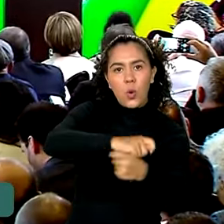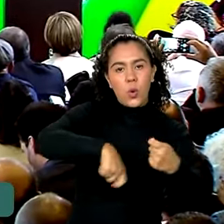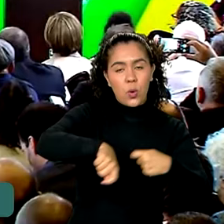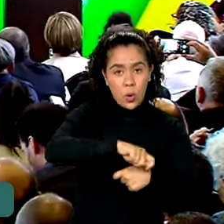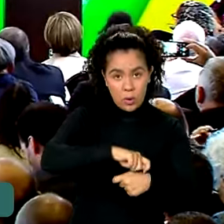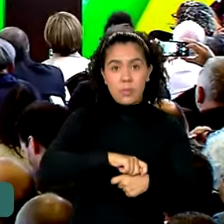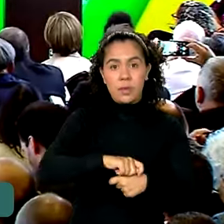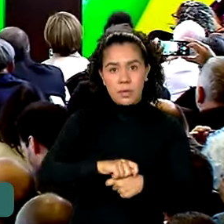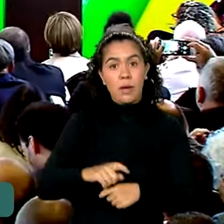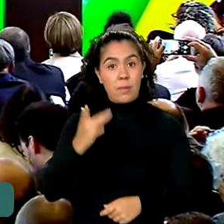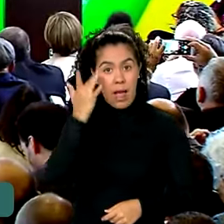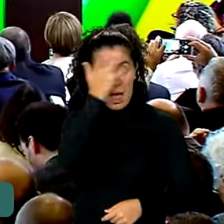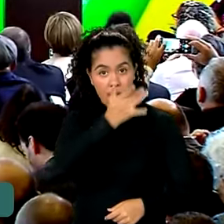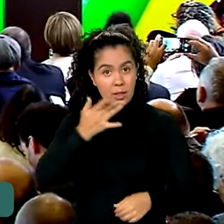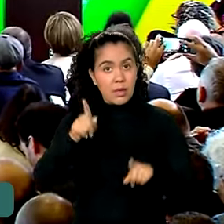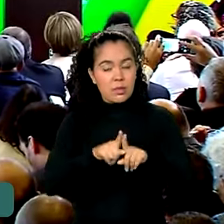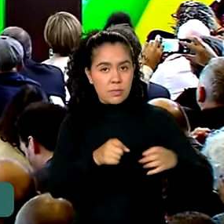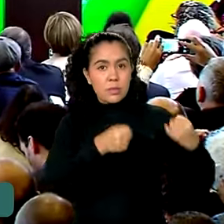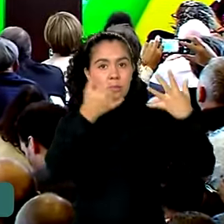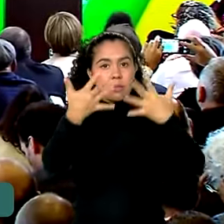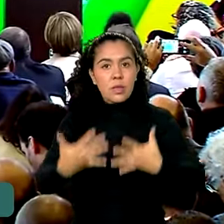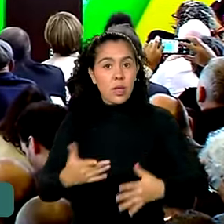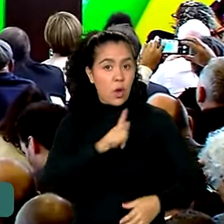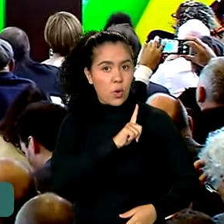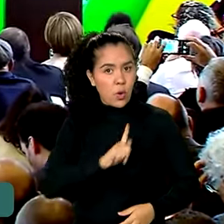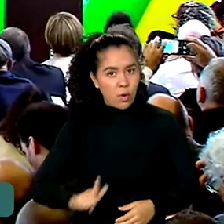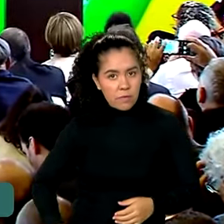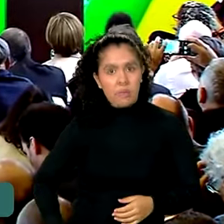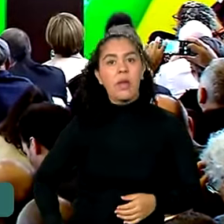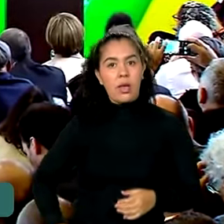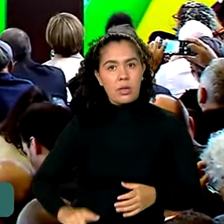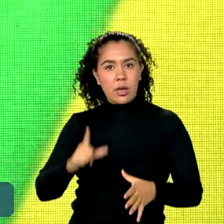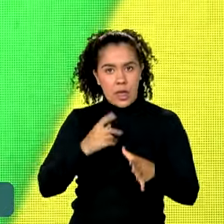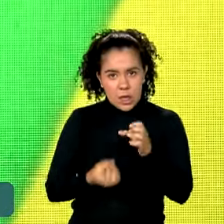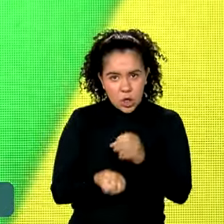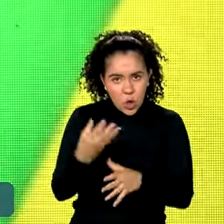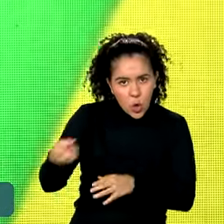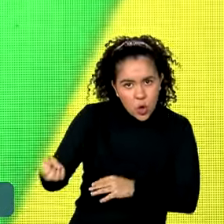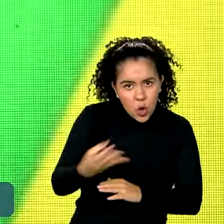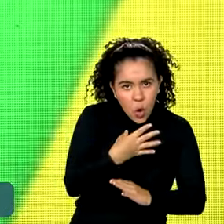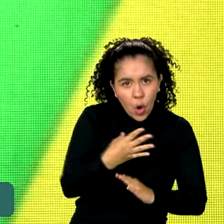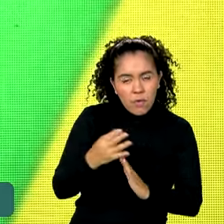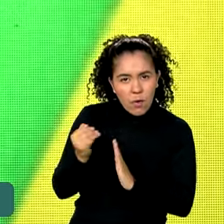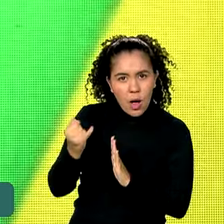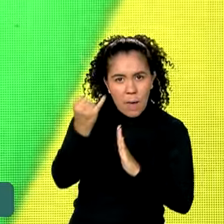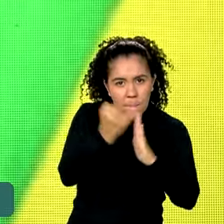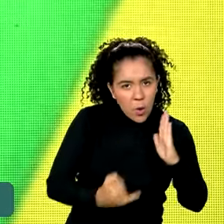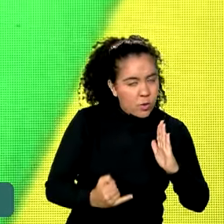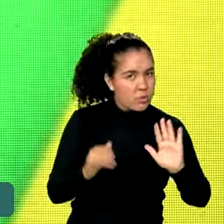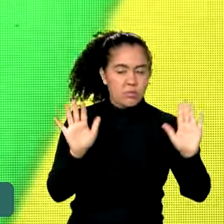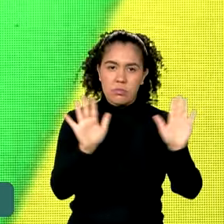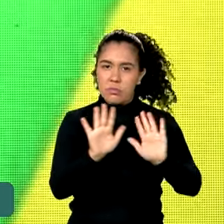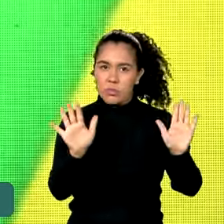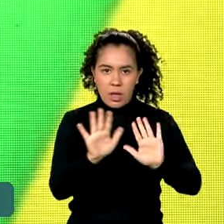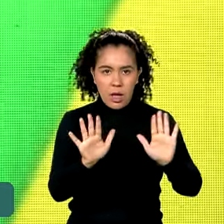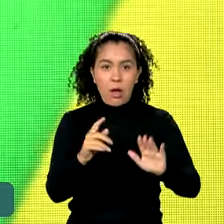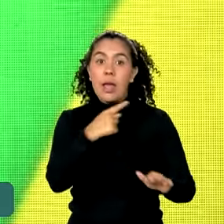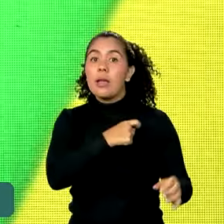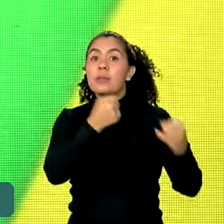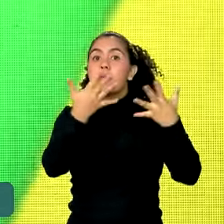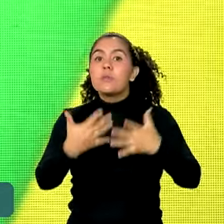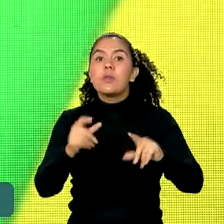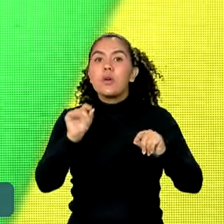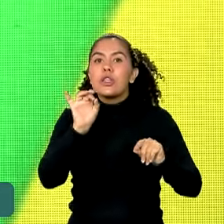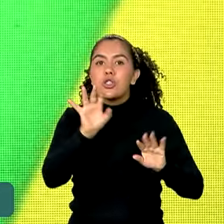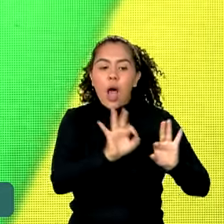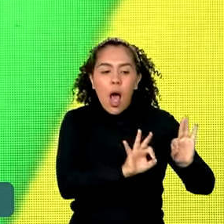Haddad reforçou que o governo não criou novos impostos, o que tem sido feito, segundo o ministro, é a